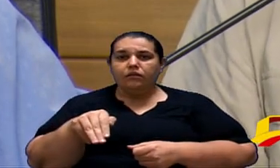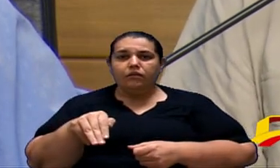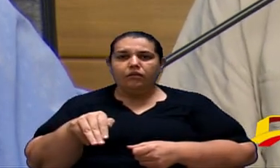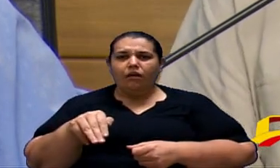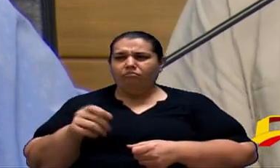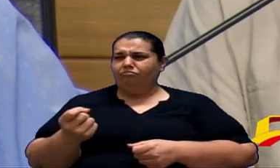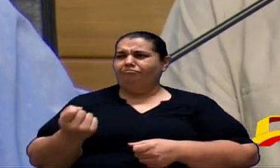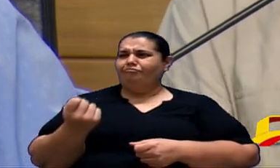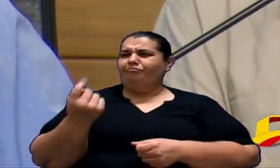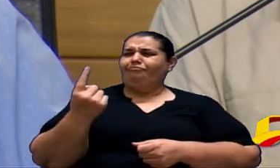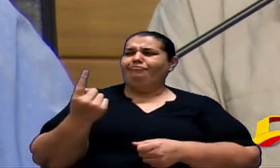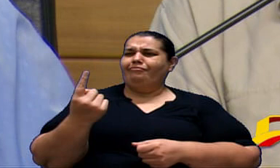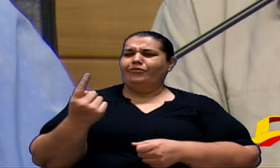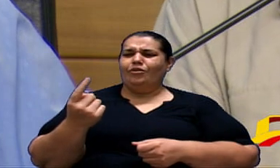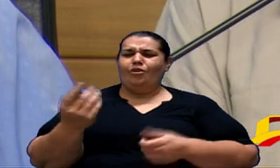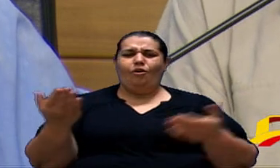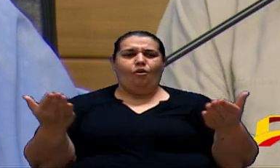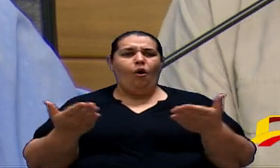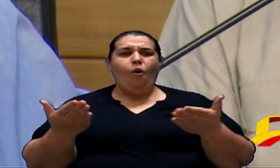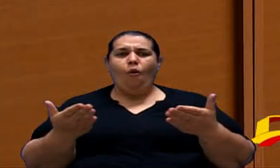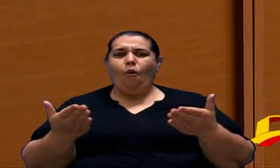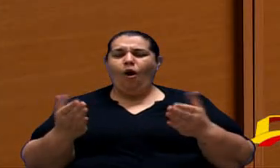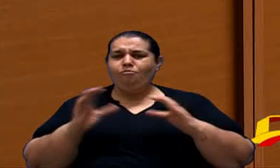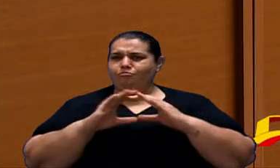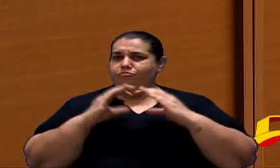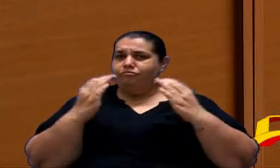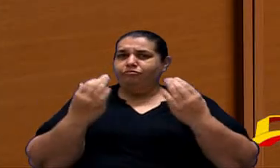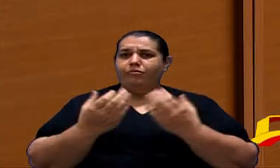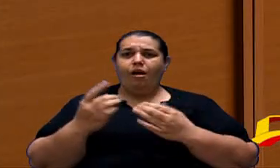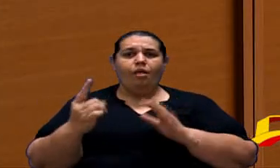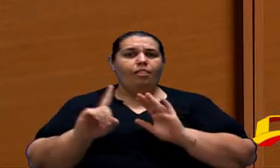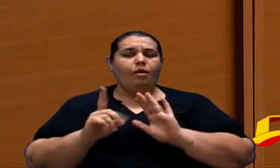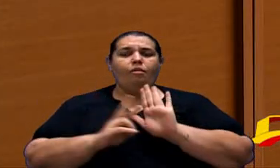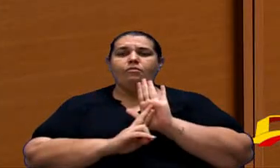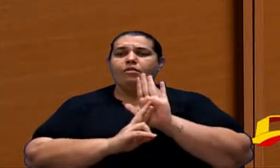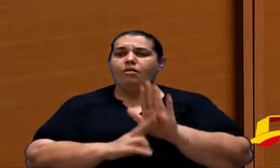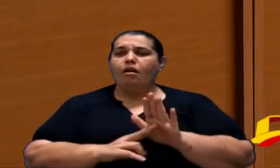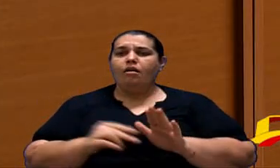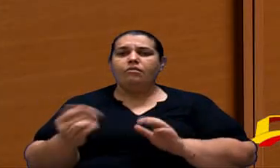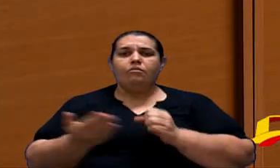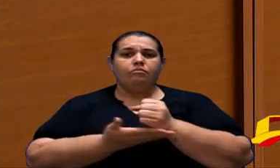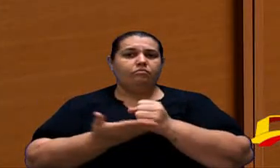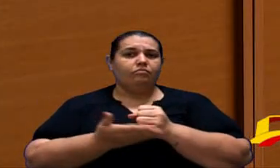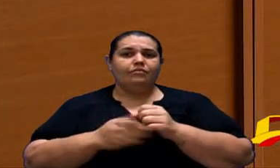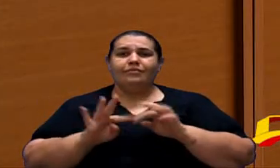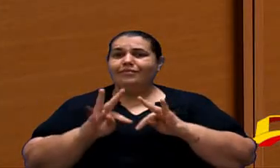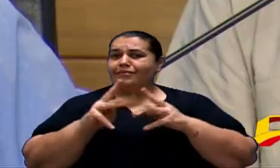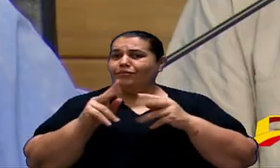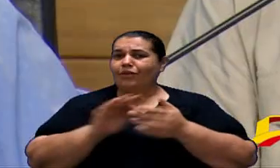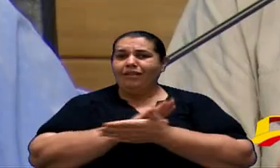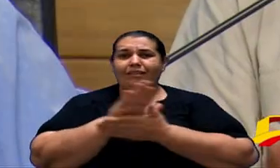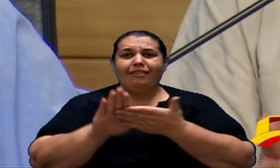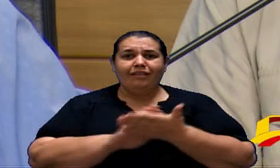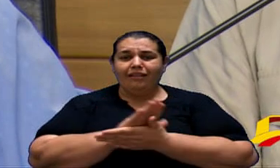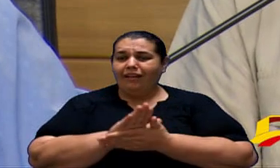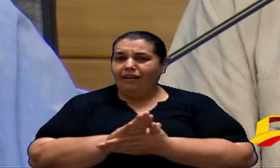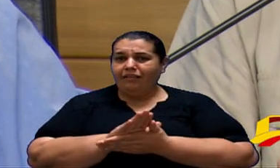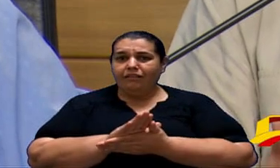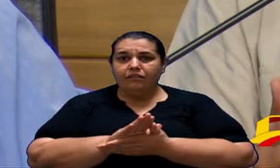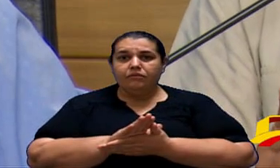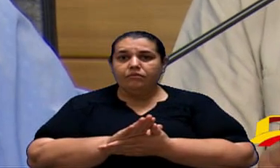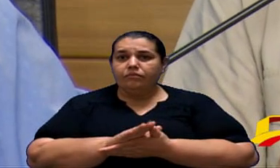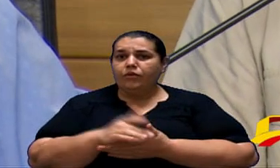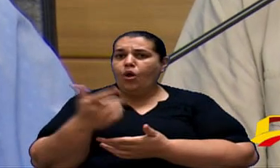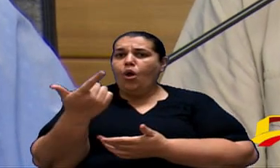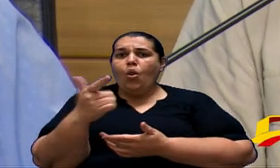estranho no ninho hoje entendeu que não representa e não está na base do governo e na base da oposição esse cara não tem